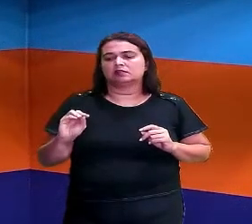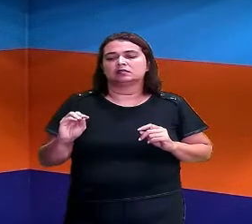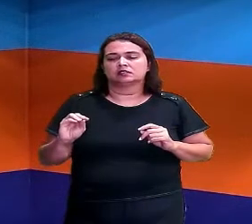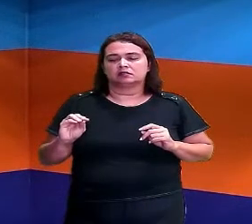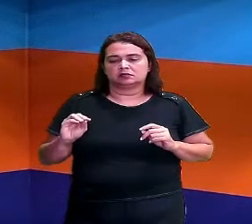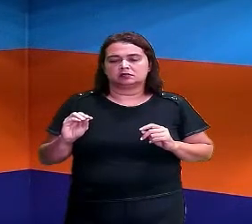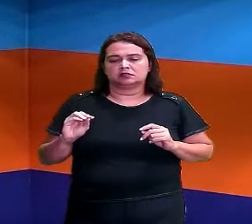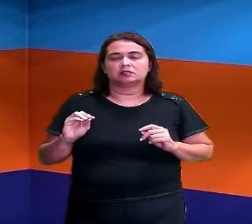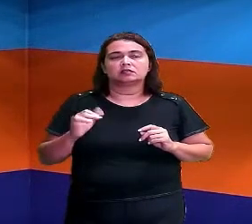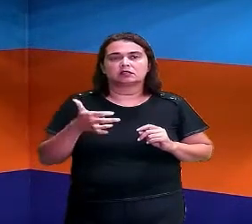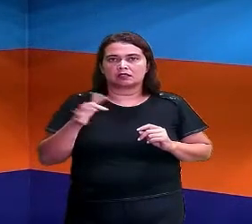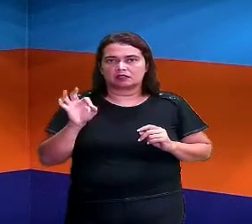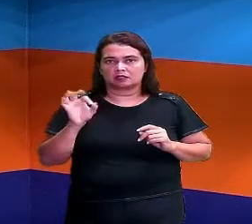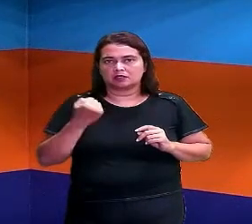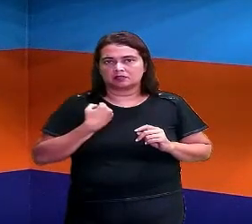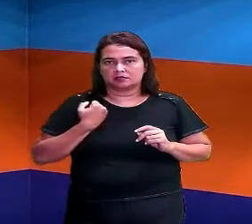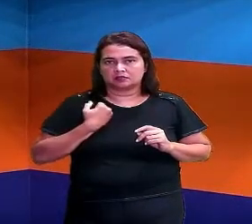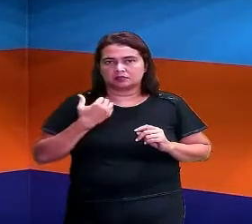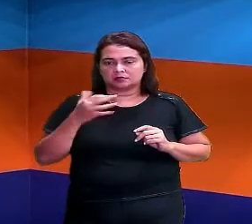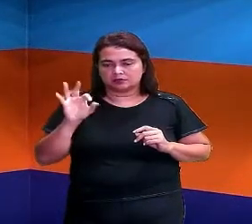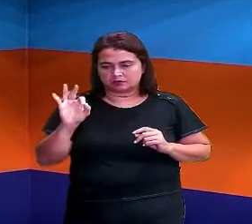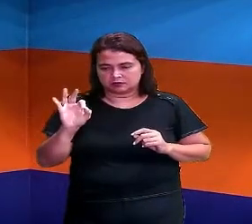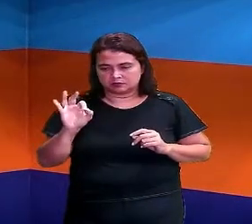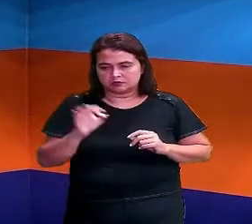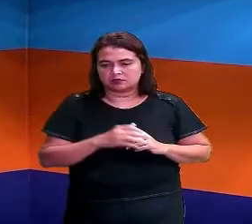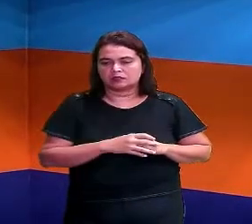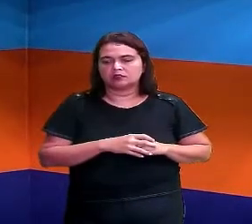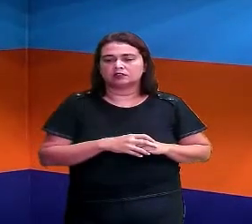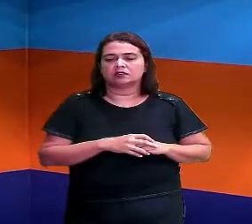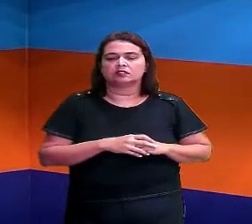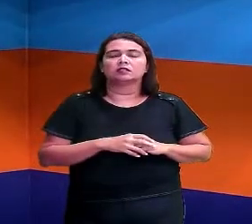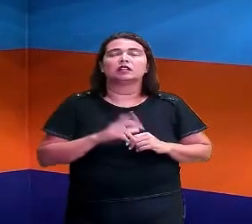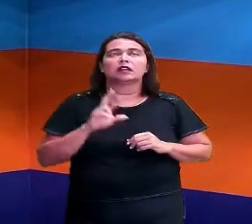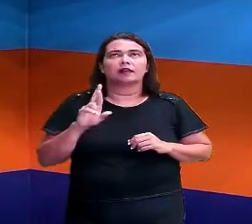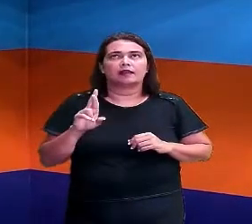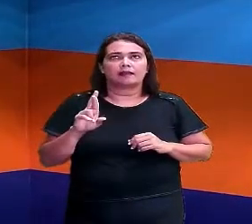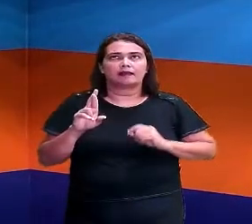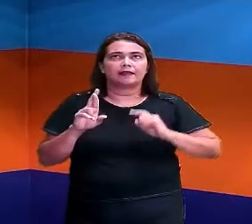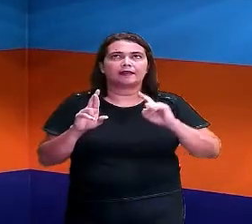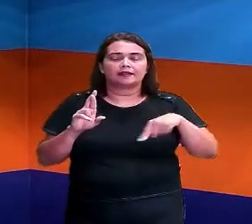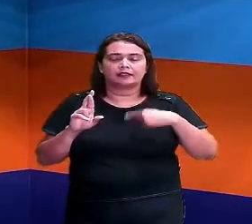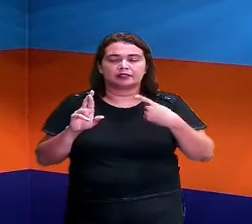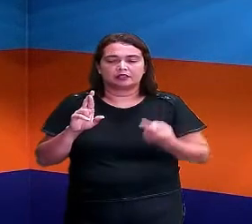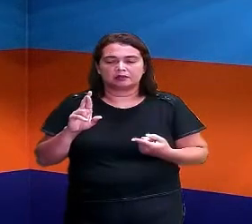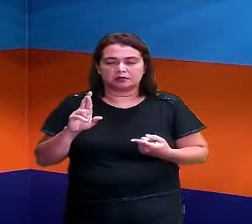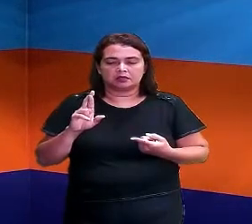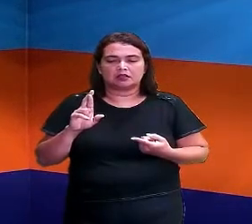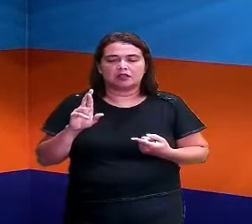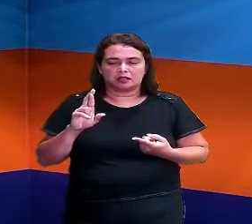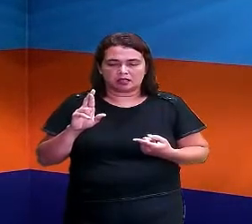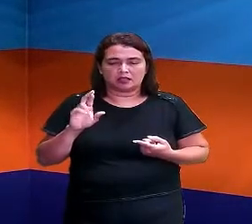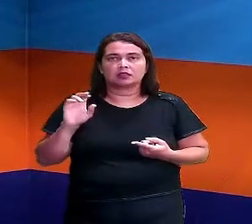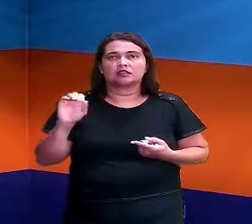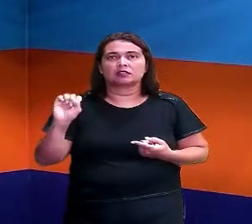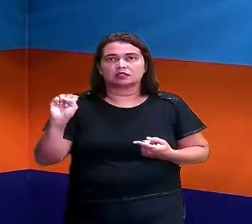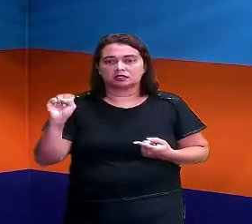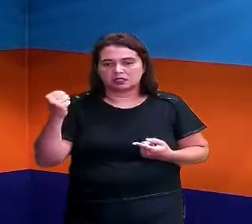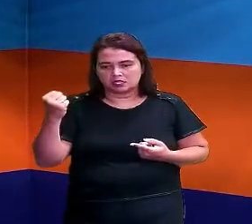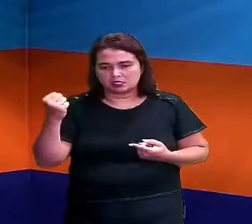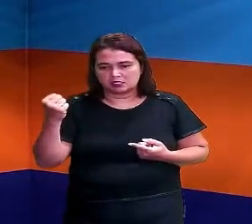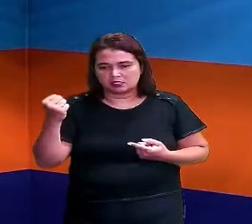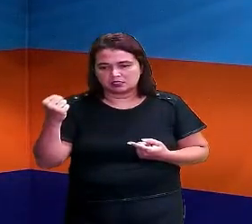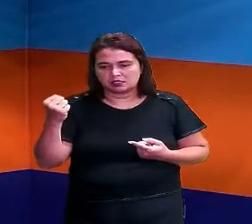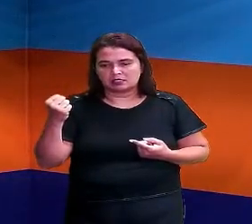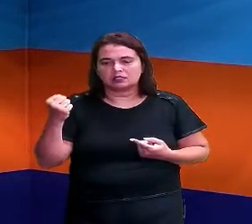aqui, na décima palavra. Tá certo? Então, R. Depois do R. É o S.